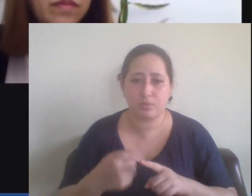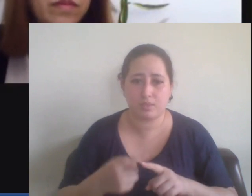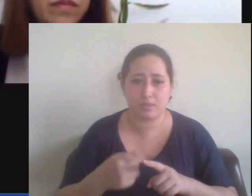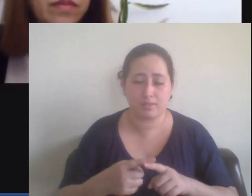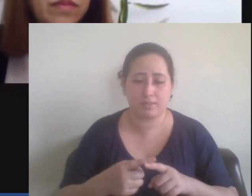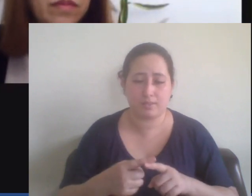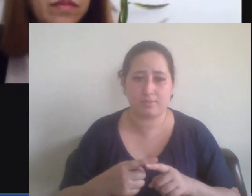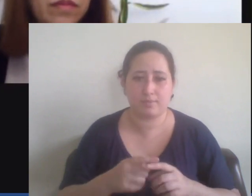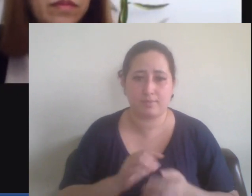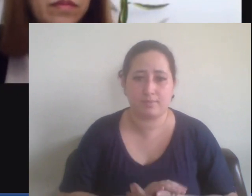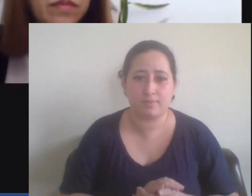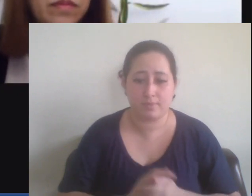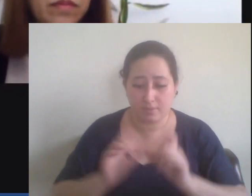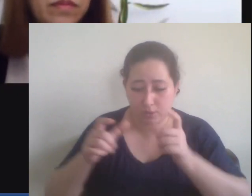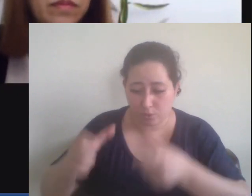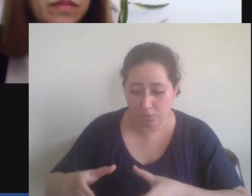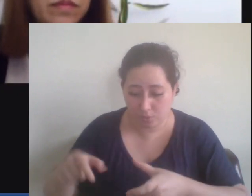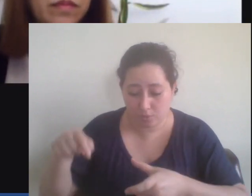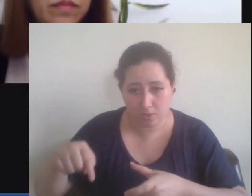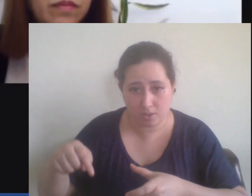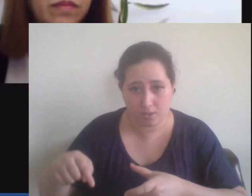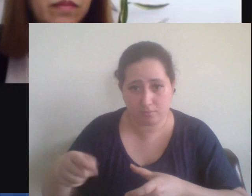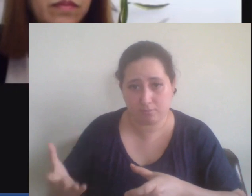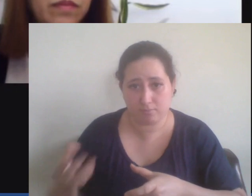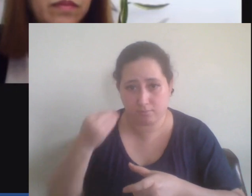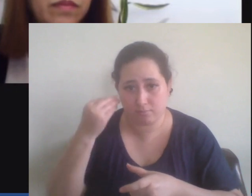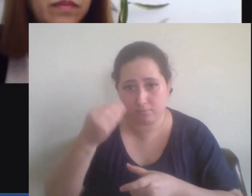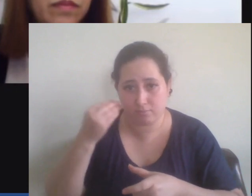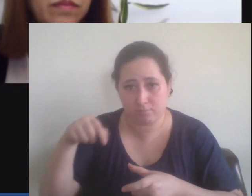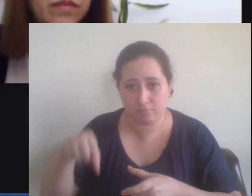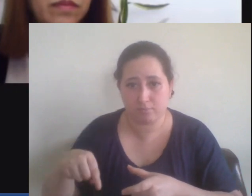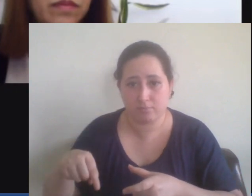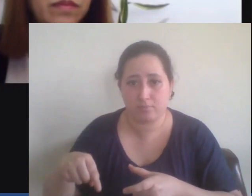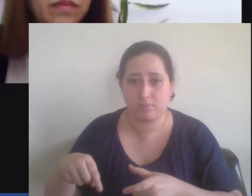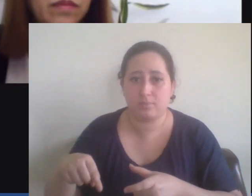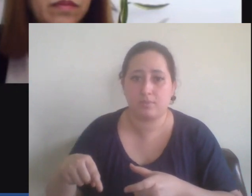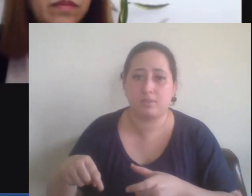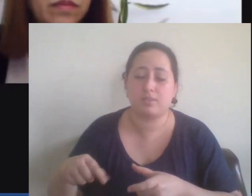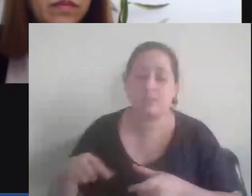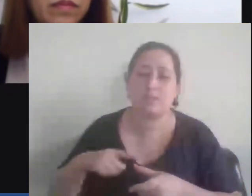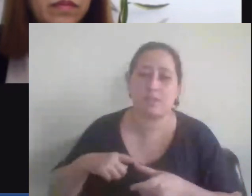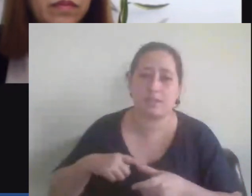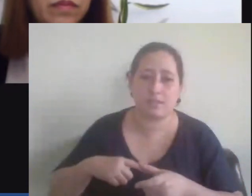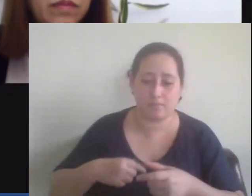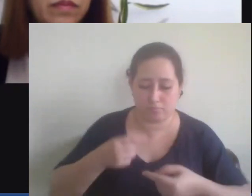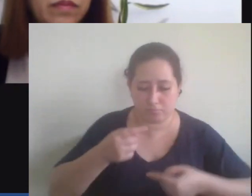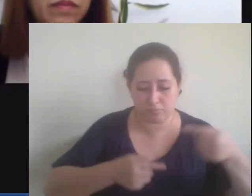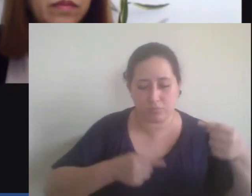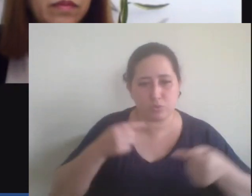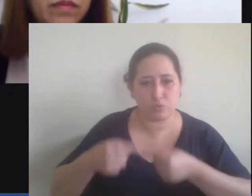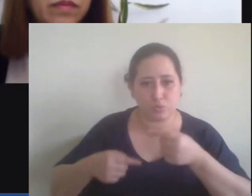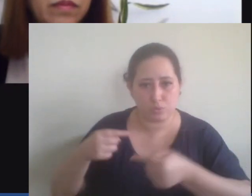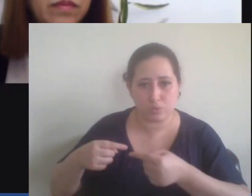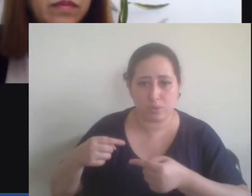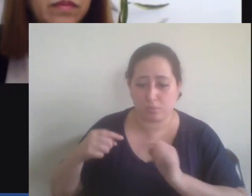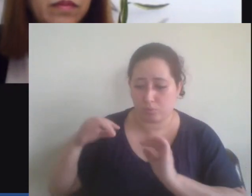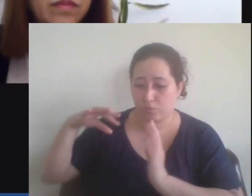local ela requer que trazemos toda essa discussão mundial